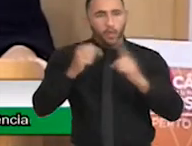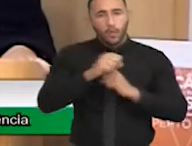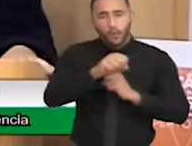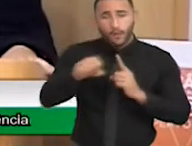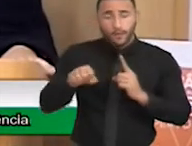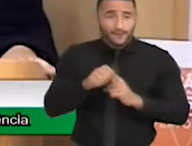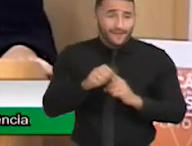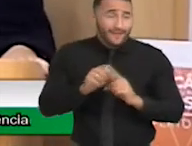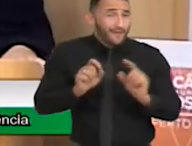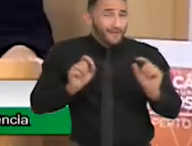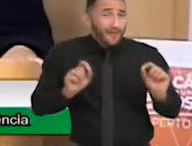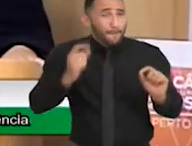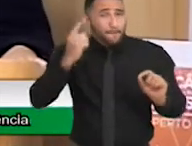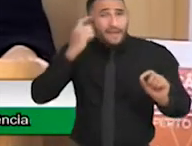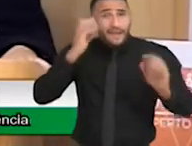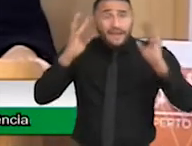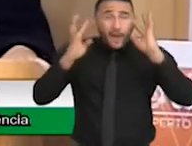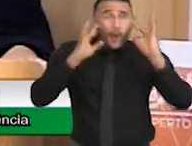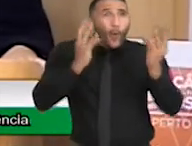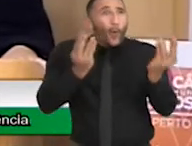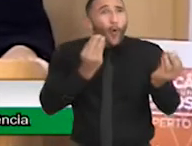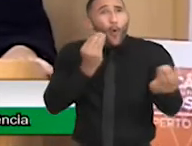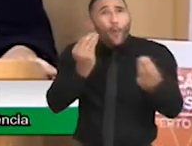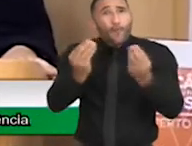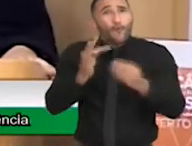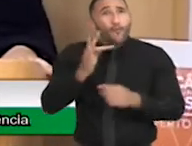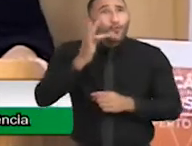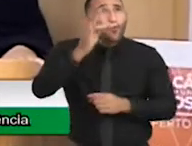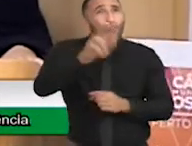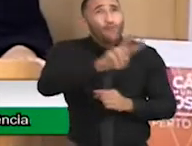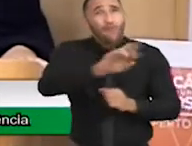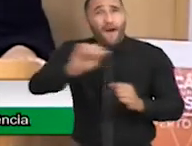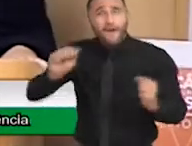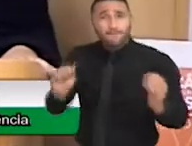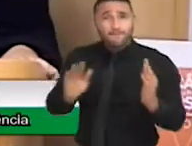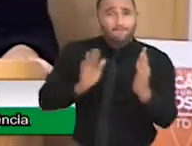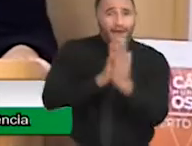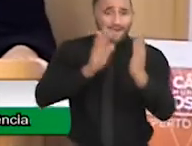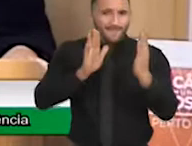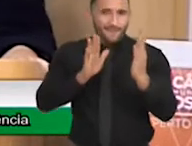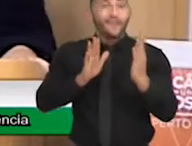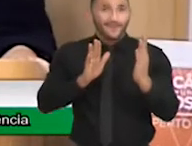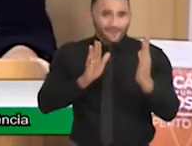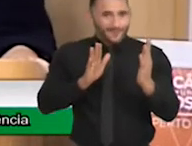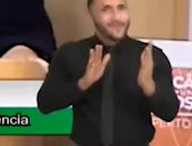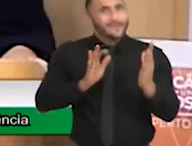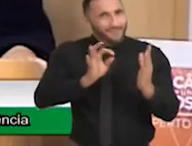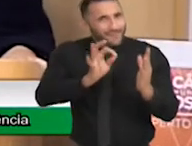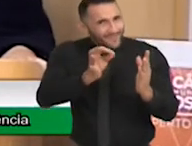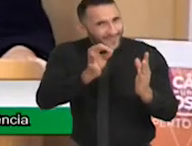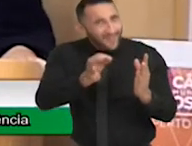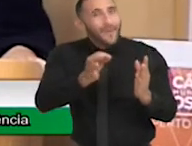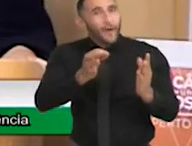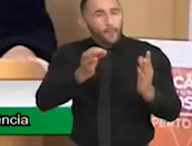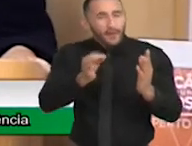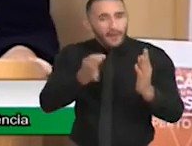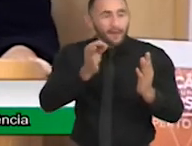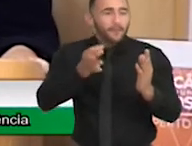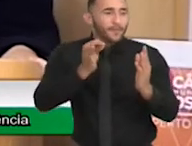na hora. ela pensa que aquilo vai gerar de qualidade de vida dela lá para frente. Olha se isso não é biopsia social.